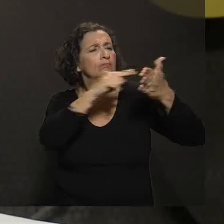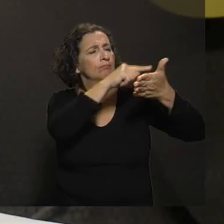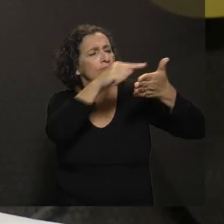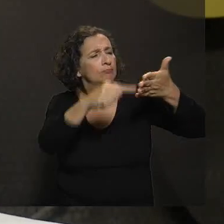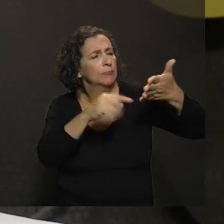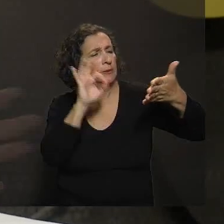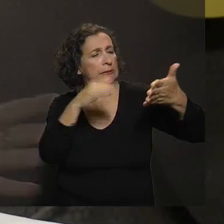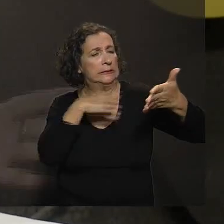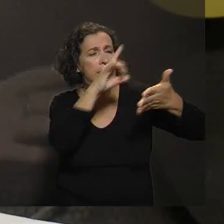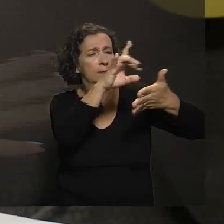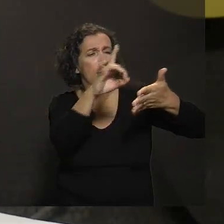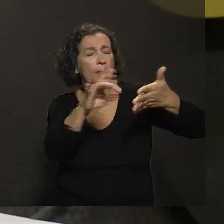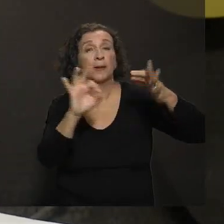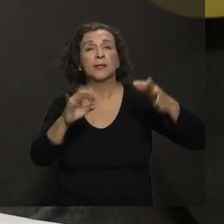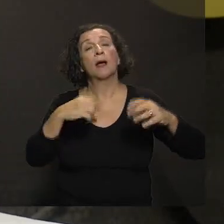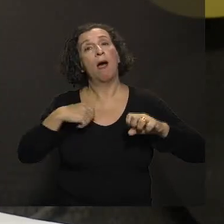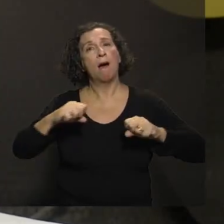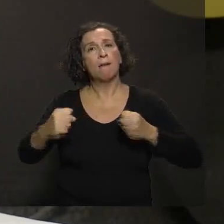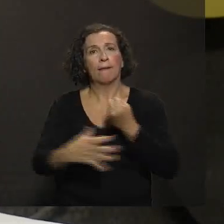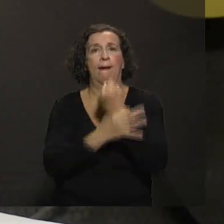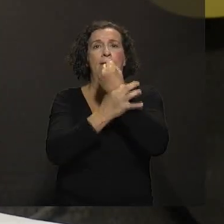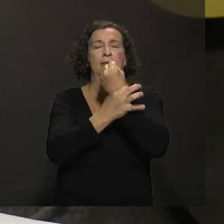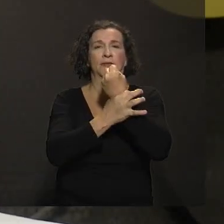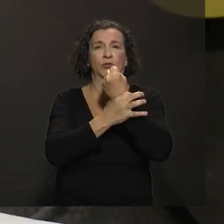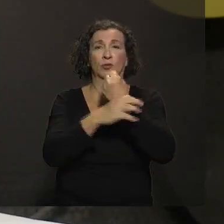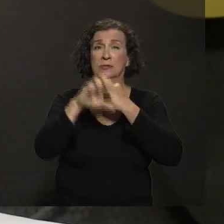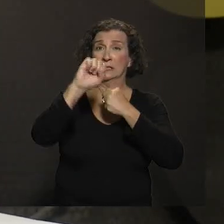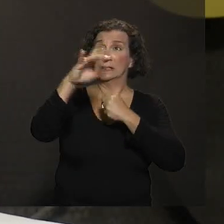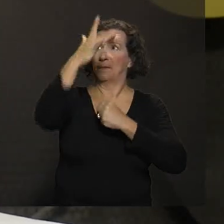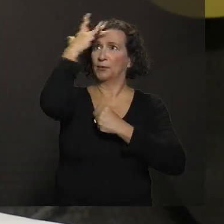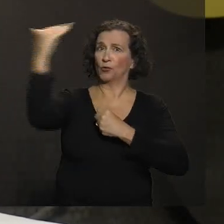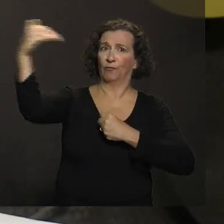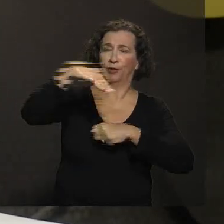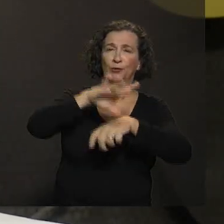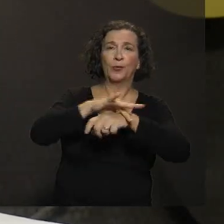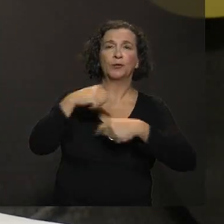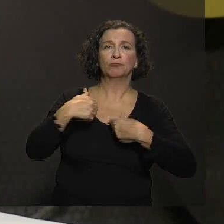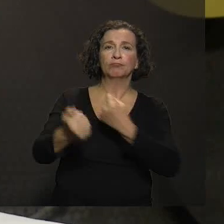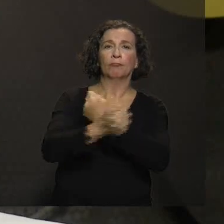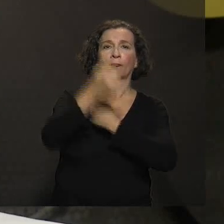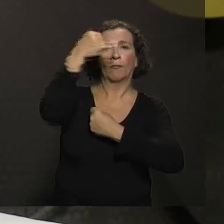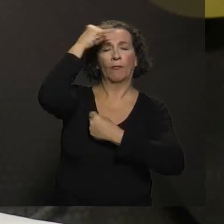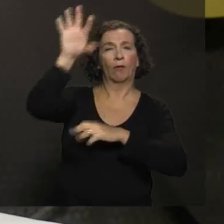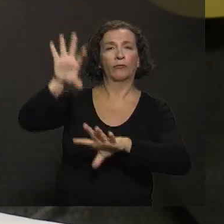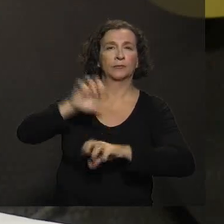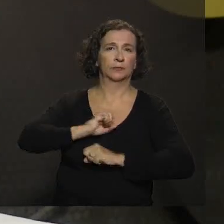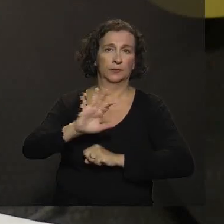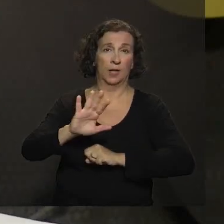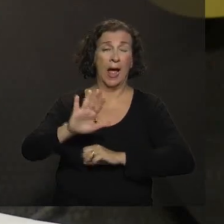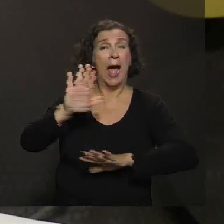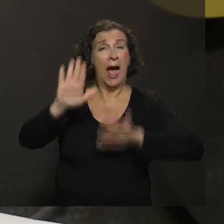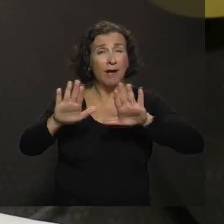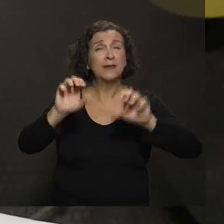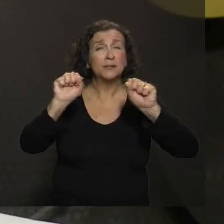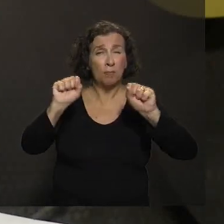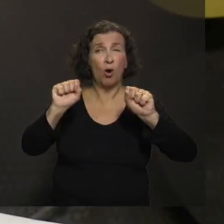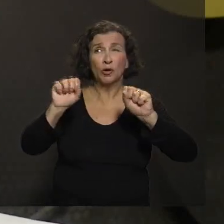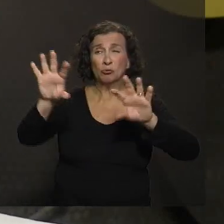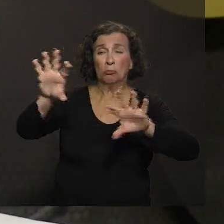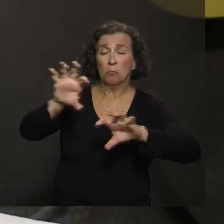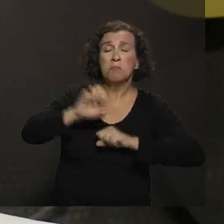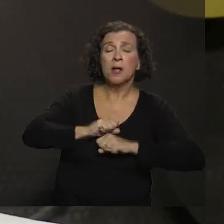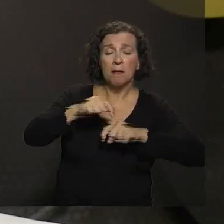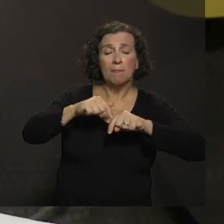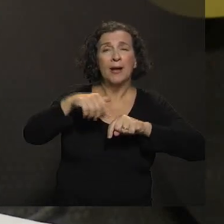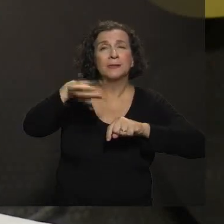está completo, porque assim a gente garante que mesmo que venha alguém doente para cá, a gente não tenha... A gente pode até ter, mas uma coisa bem restrita